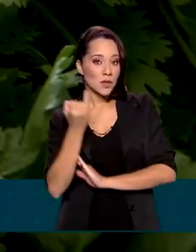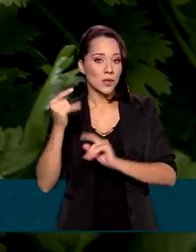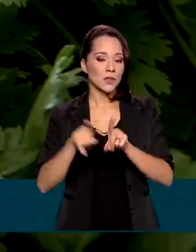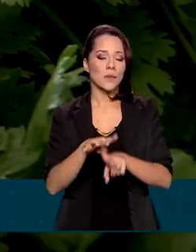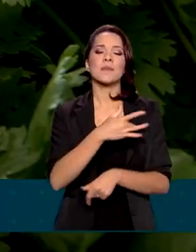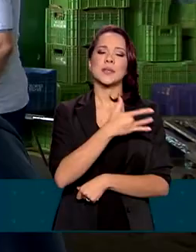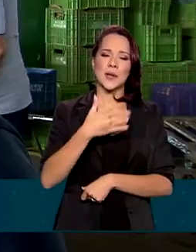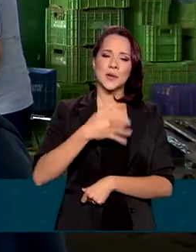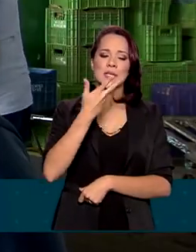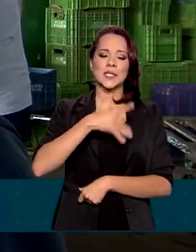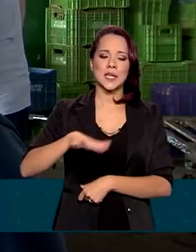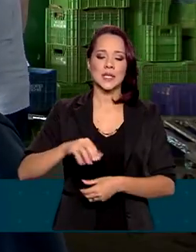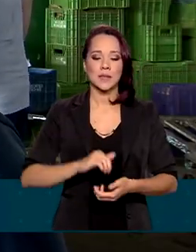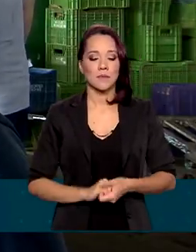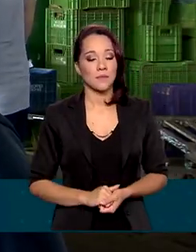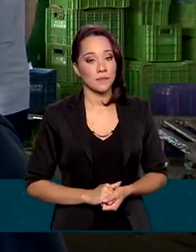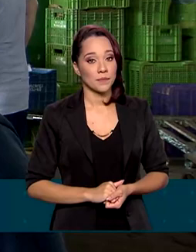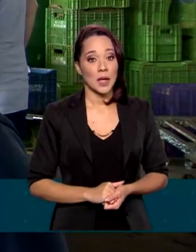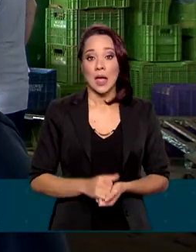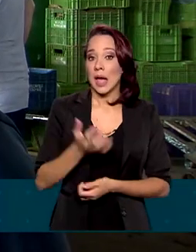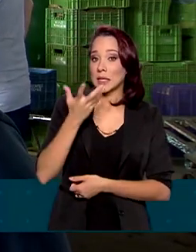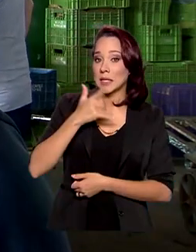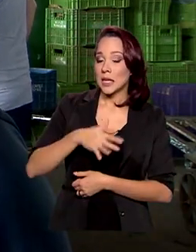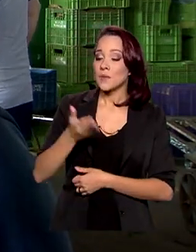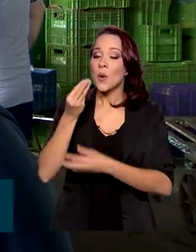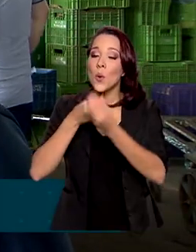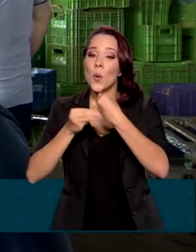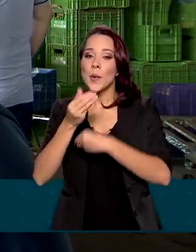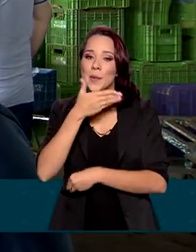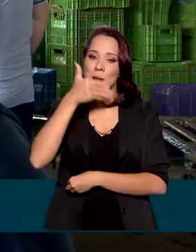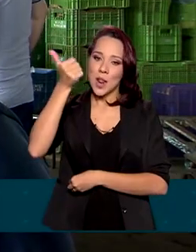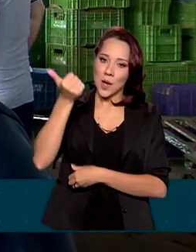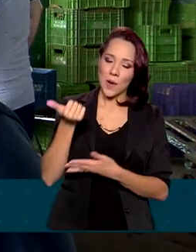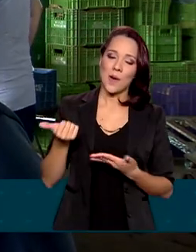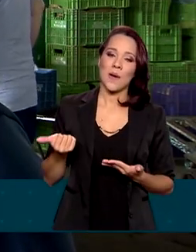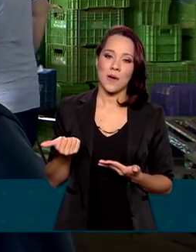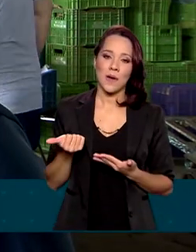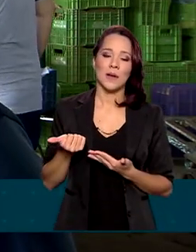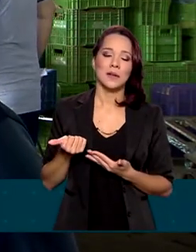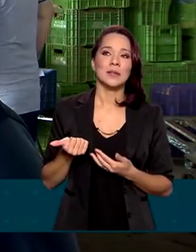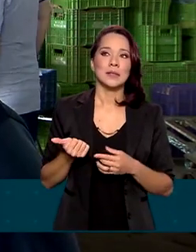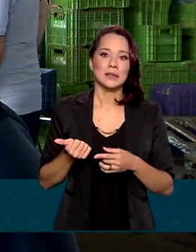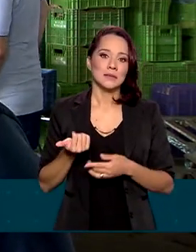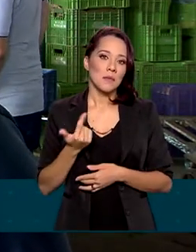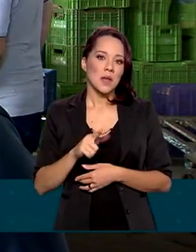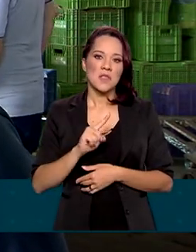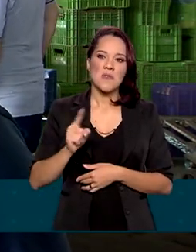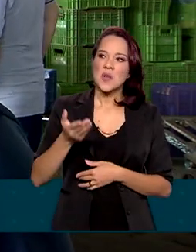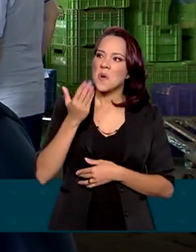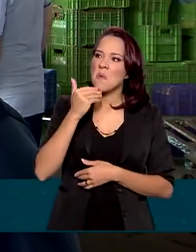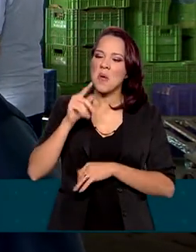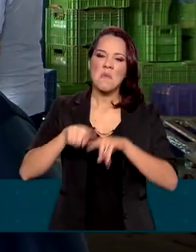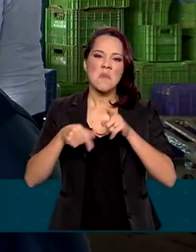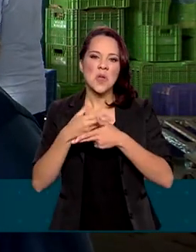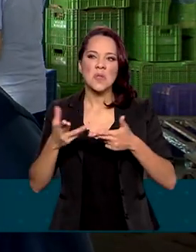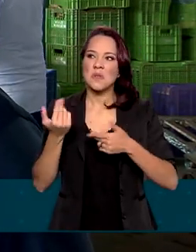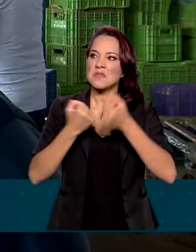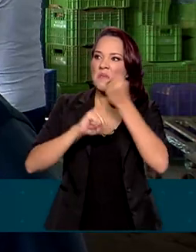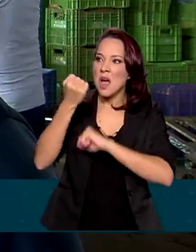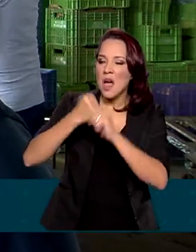saúde das crianças. As crianças vão estar se alimentando melhor, não alimentando tanto de produtos